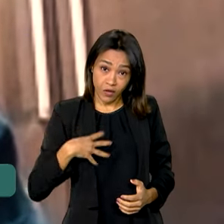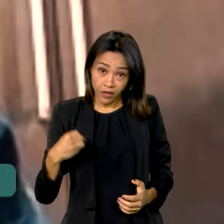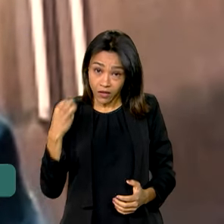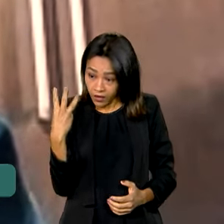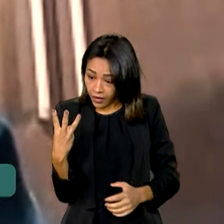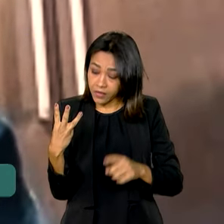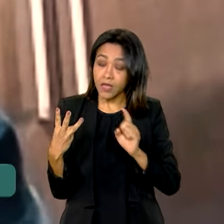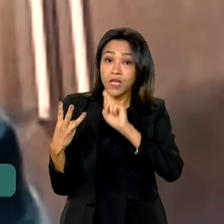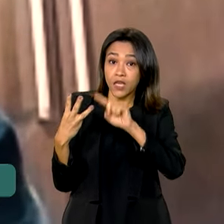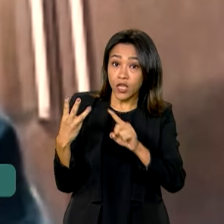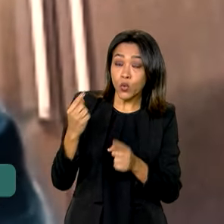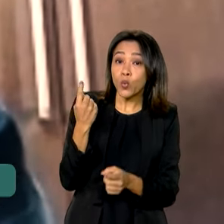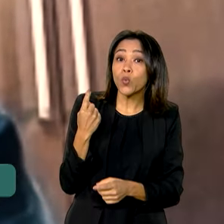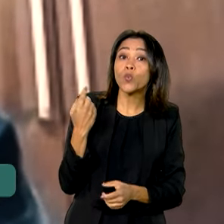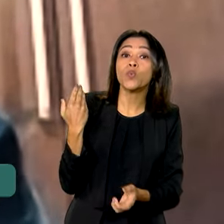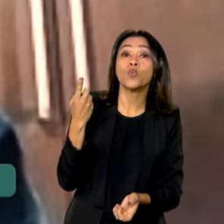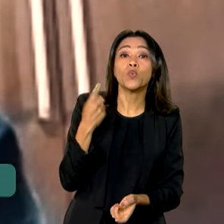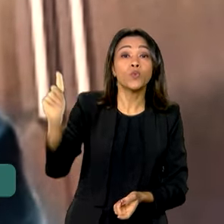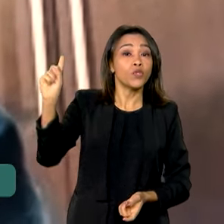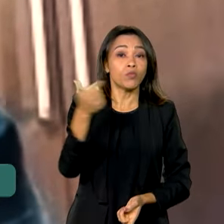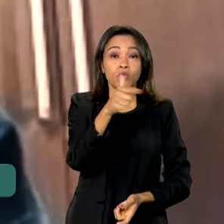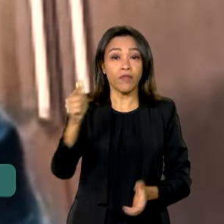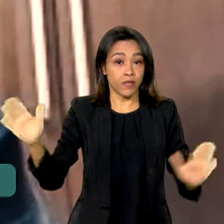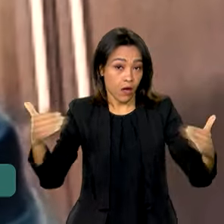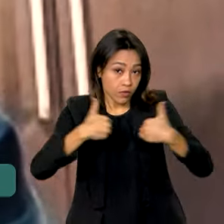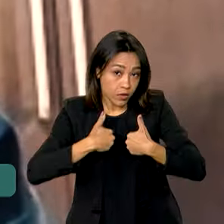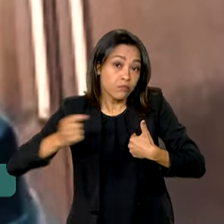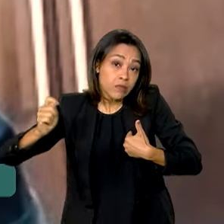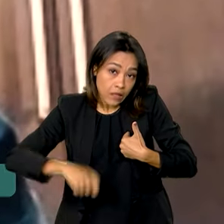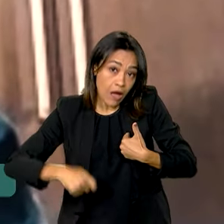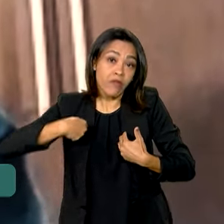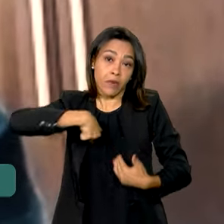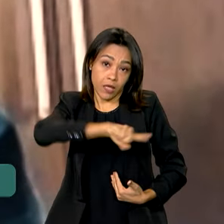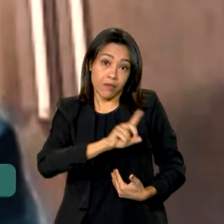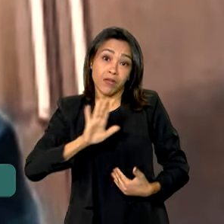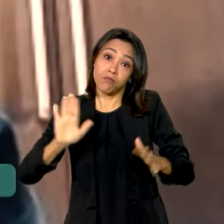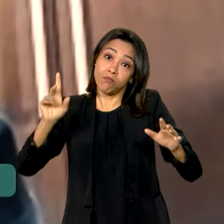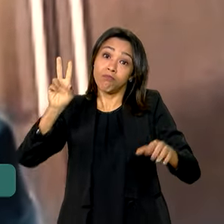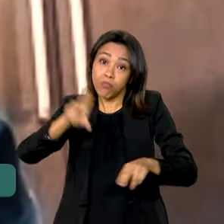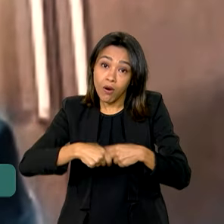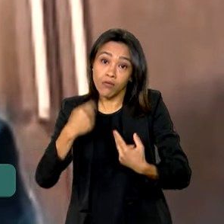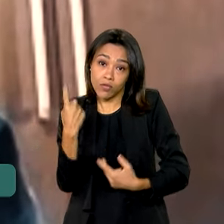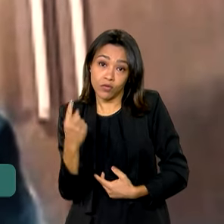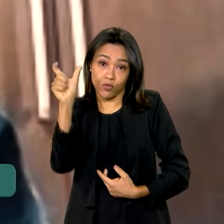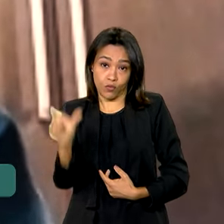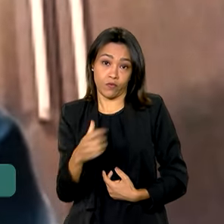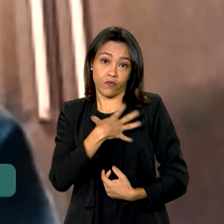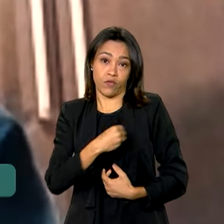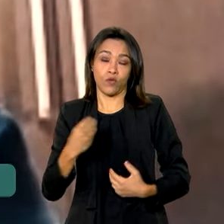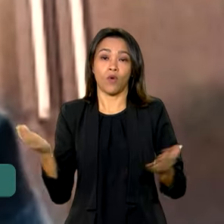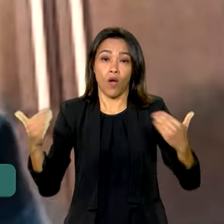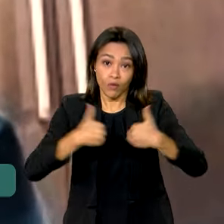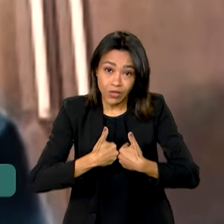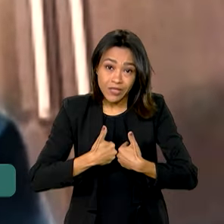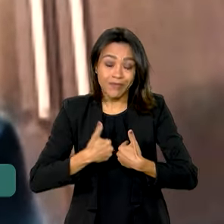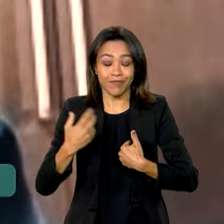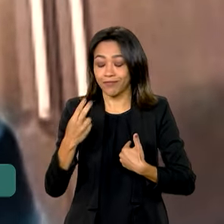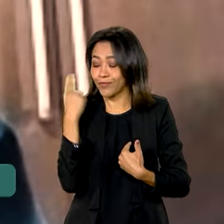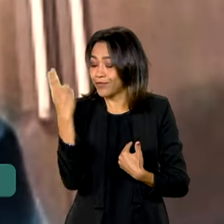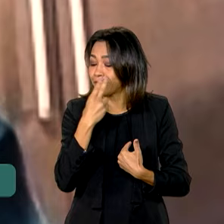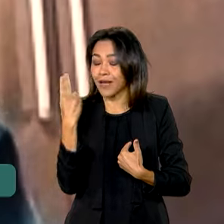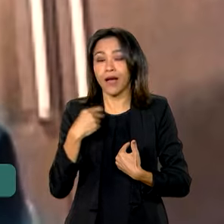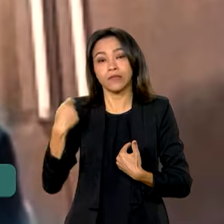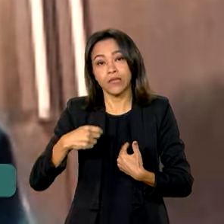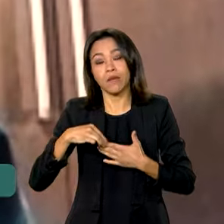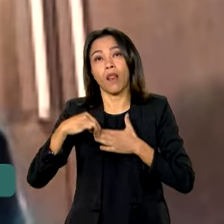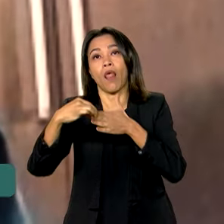tivesse o autismo, ter que sair muito, daria. Mas por conta dele, não dá, entendeu? Sempre tem que estar saindo